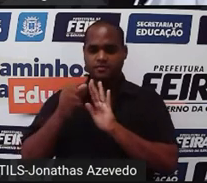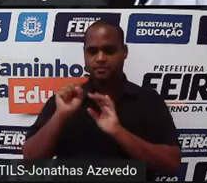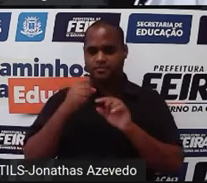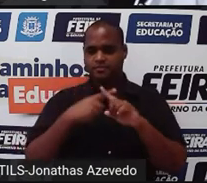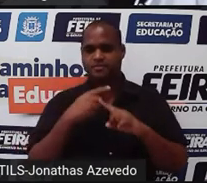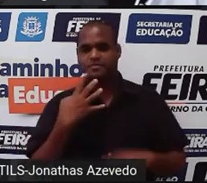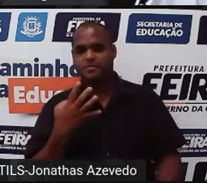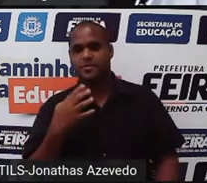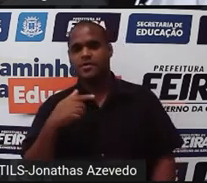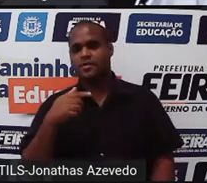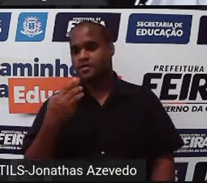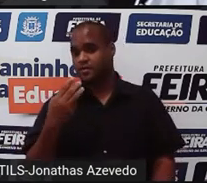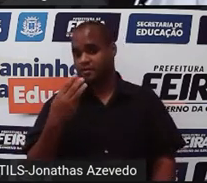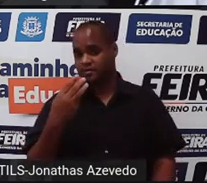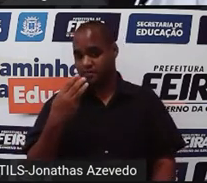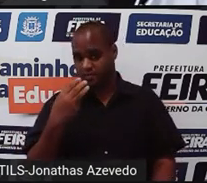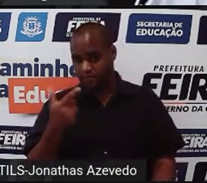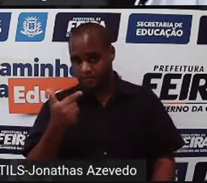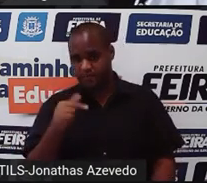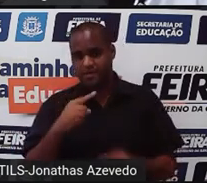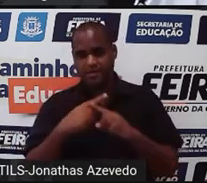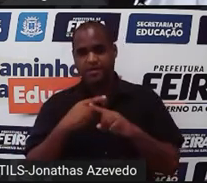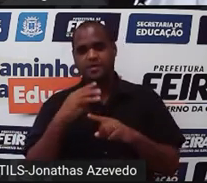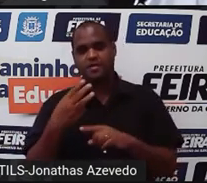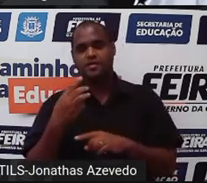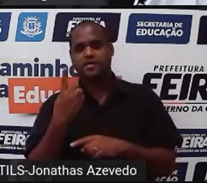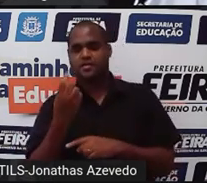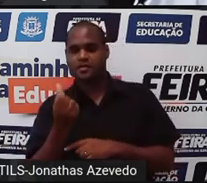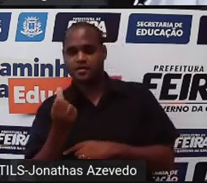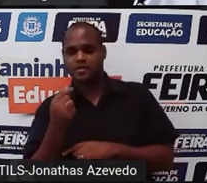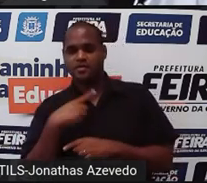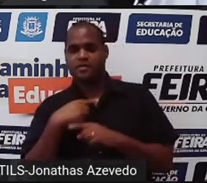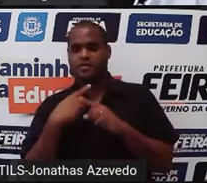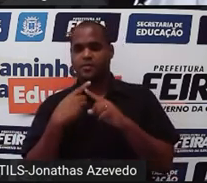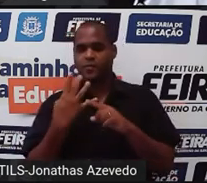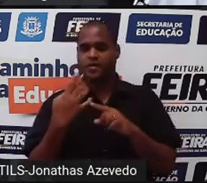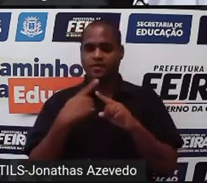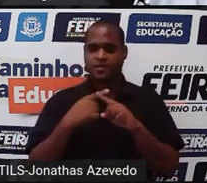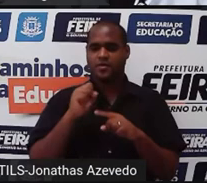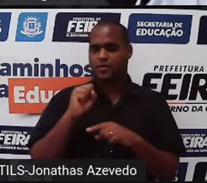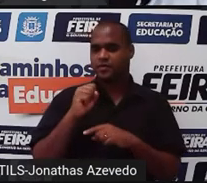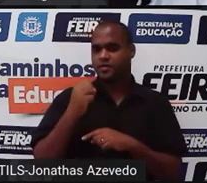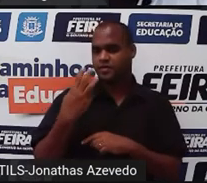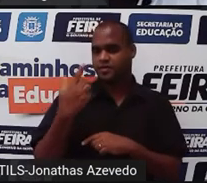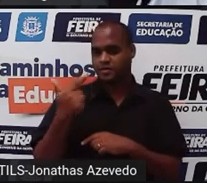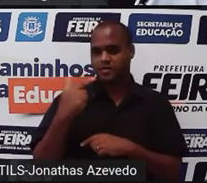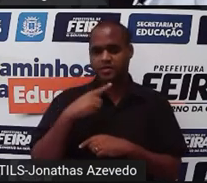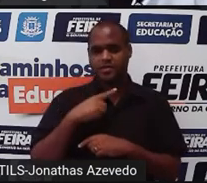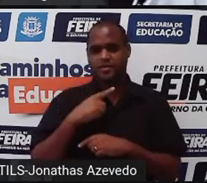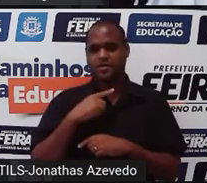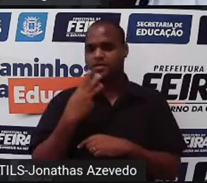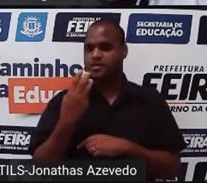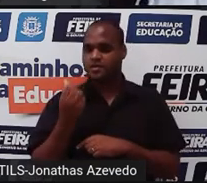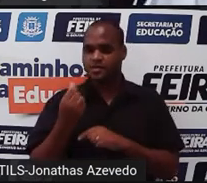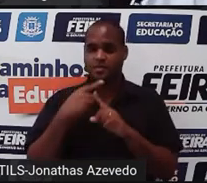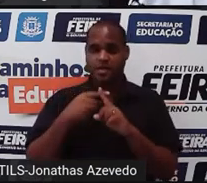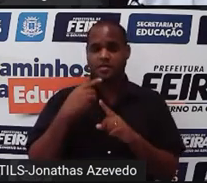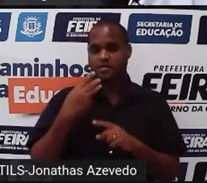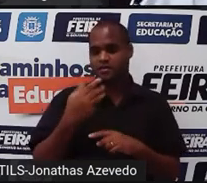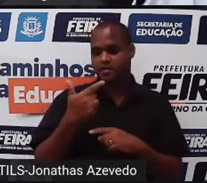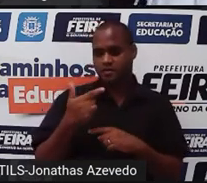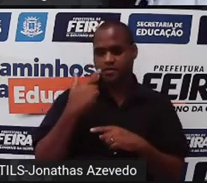12 vezes 3 36 4 vezes 8 32 36 mais 32